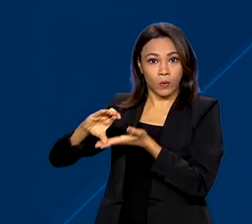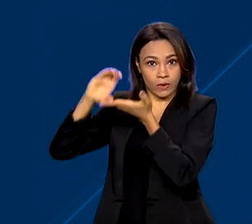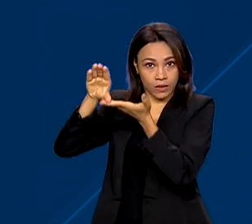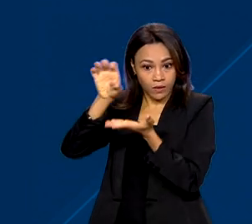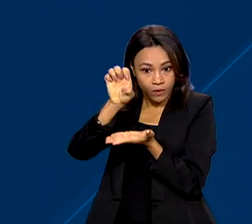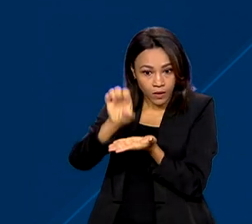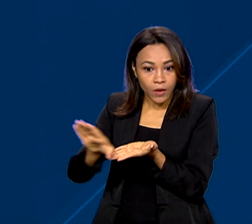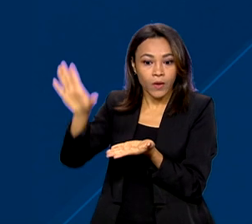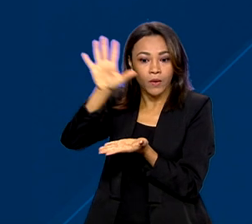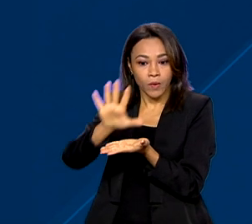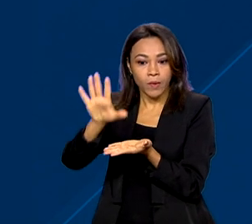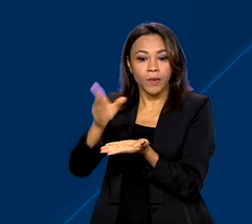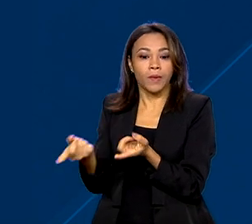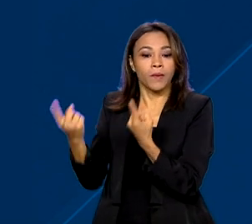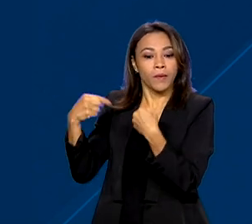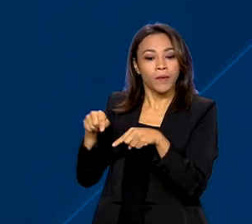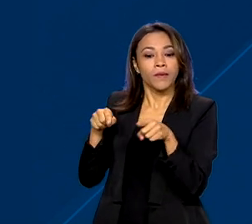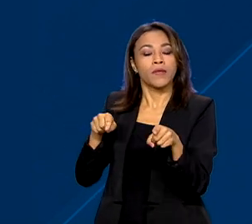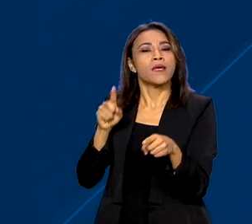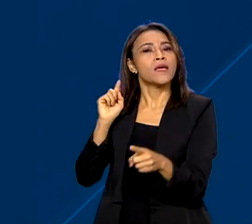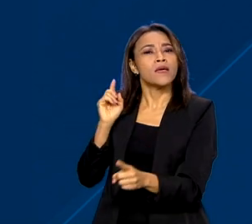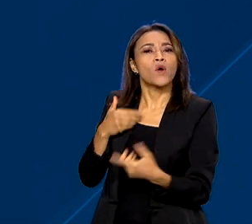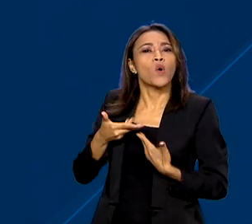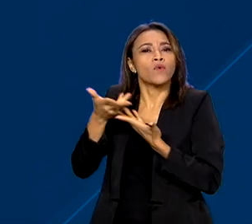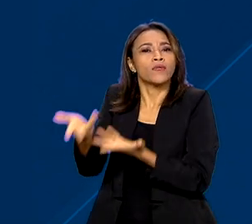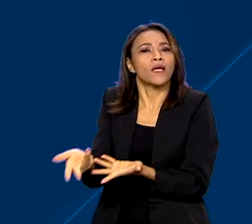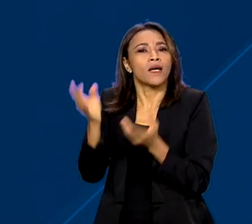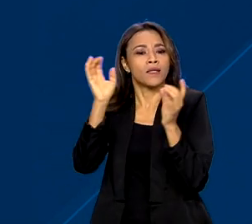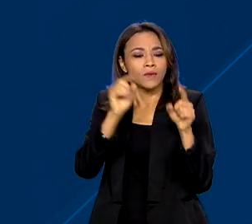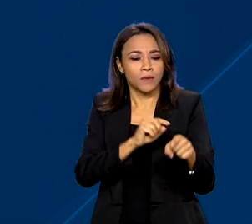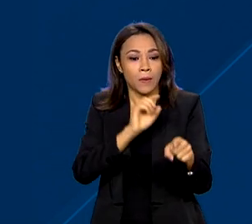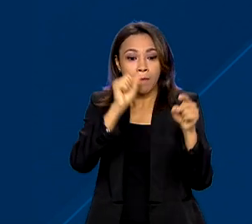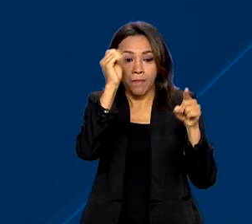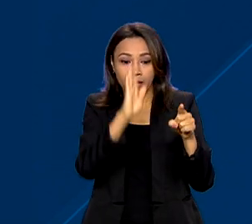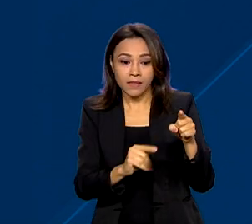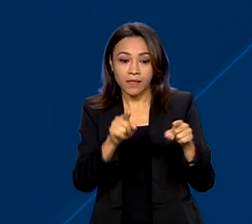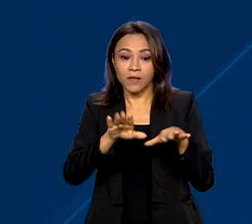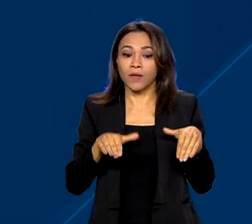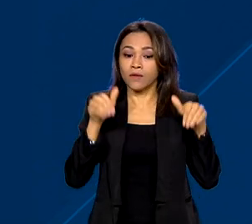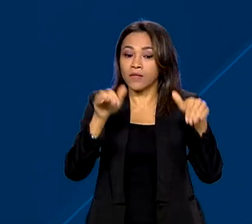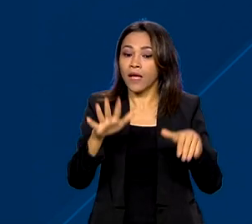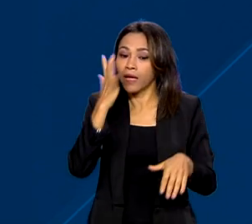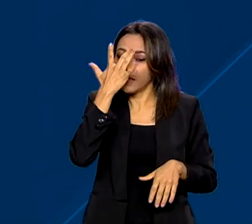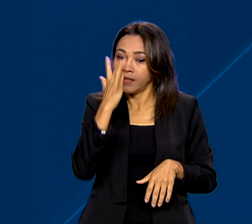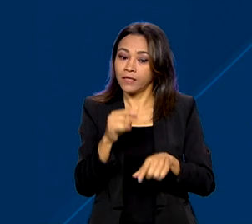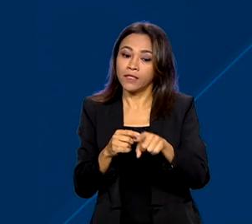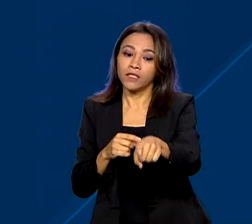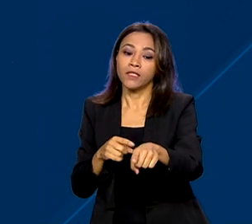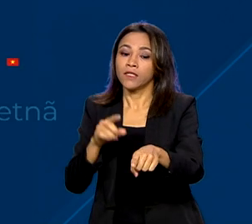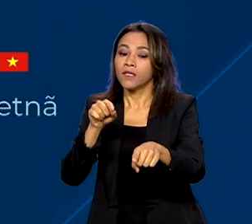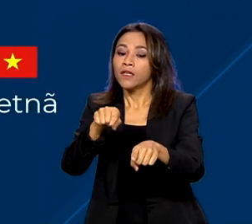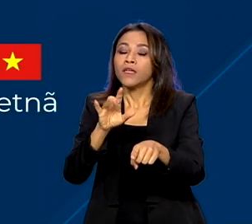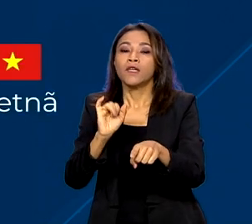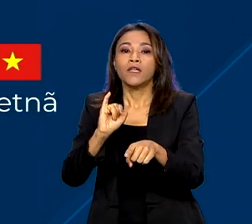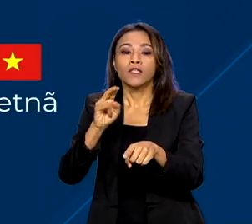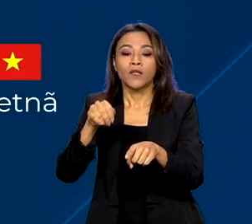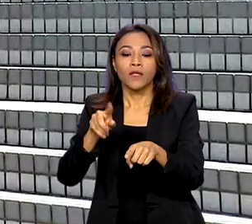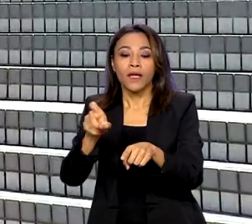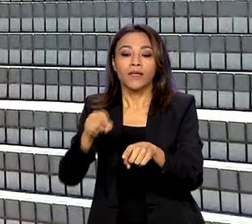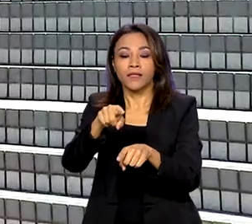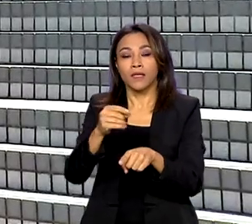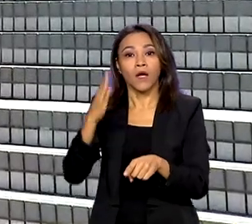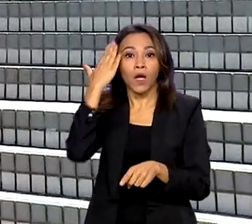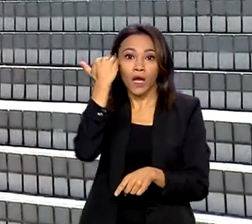Europeia. Esta edição tem como convidados Brasil, Austrália, Índia, Indonésia, Coreia e Vietnã.